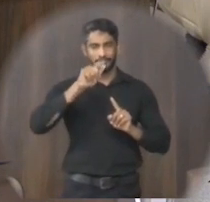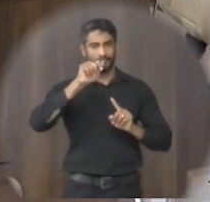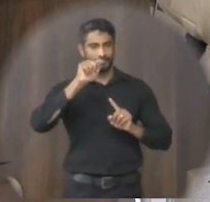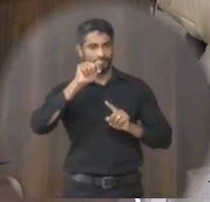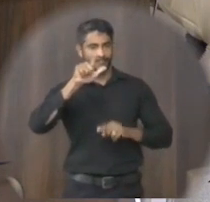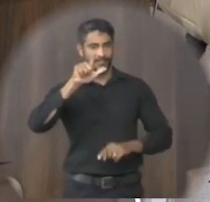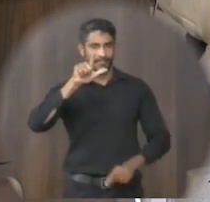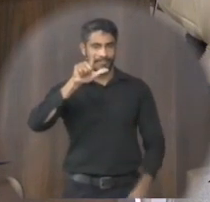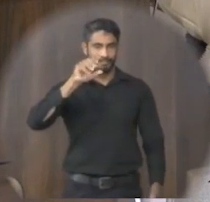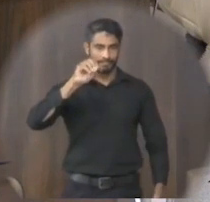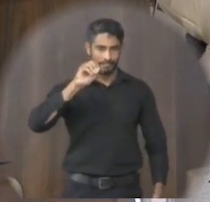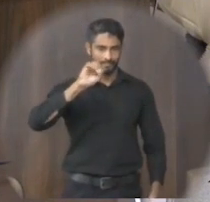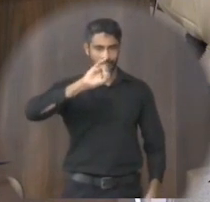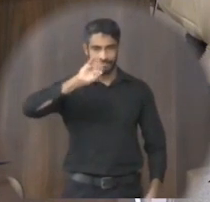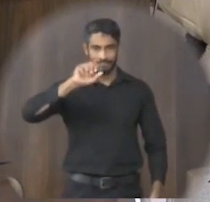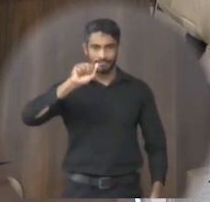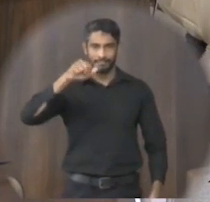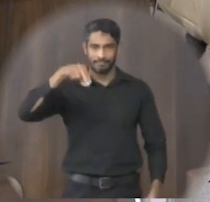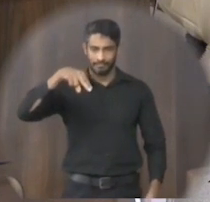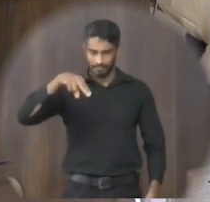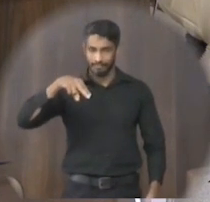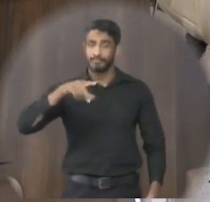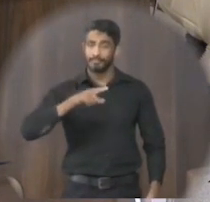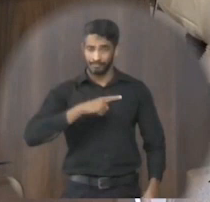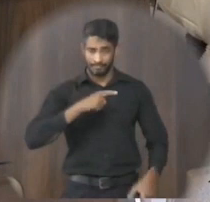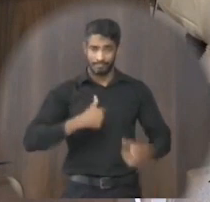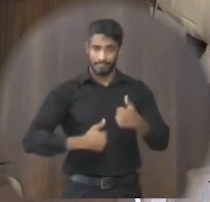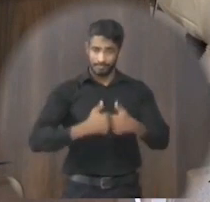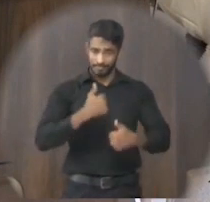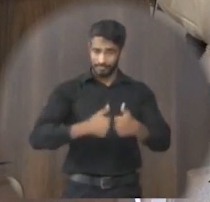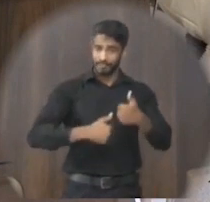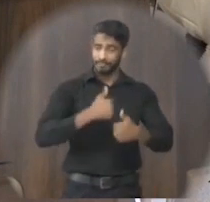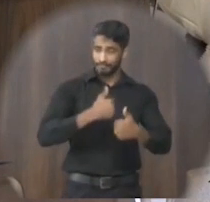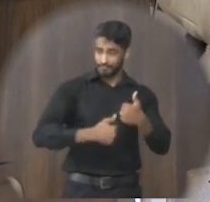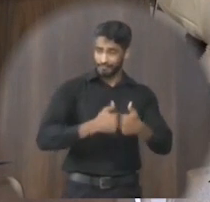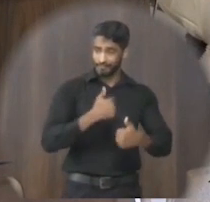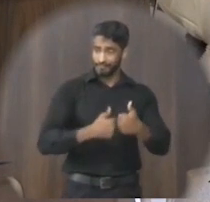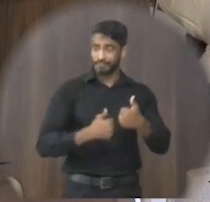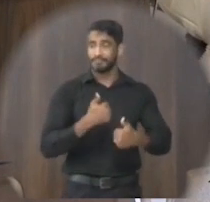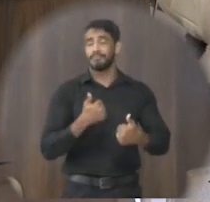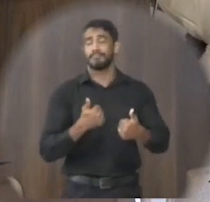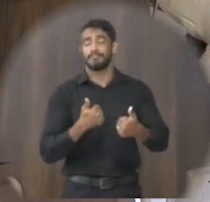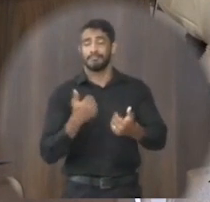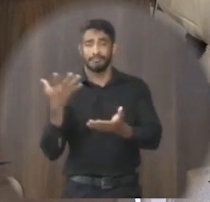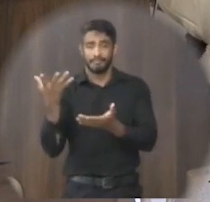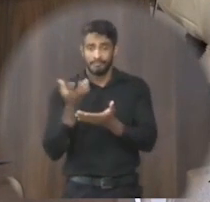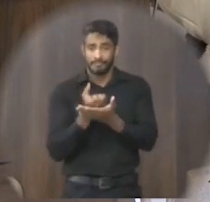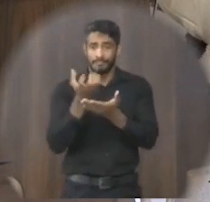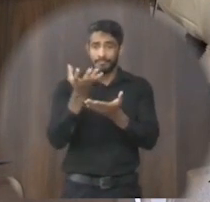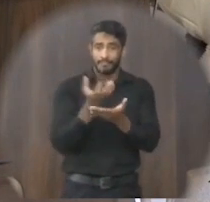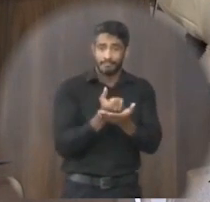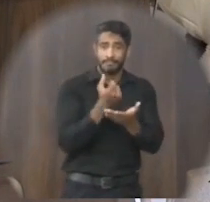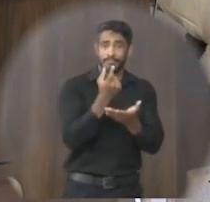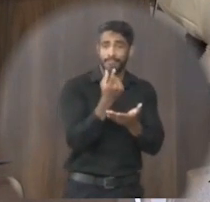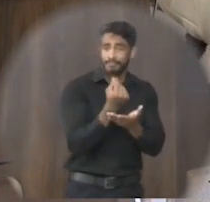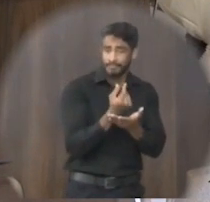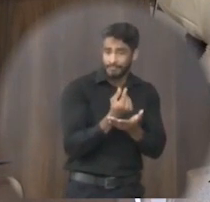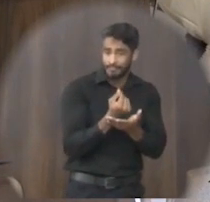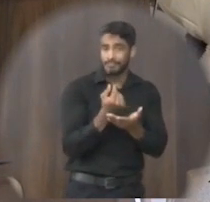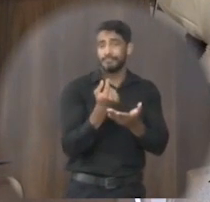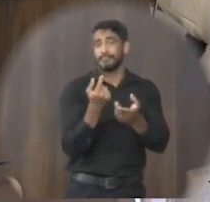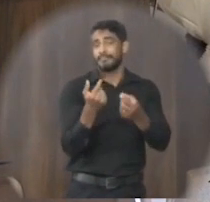pratica anualmente também o futebol solidário galojan para arrecadação de doações para suprir